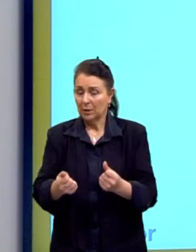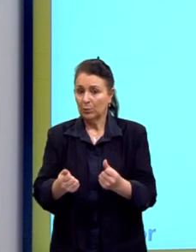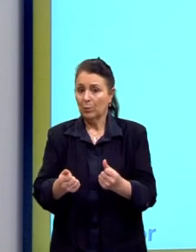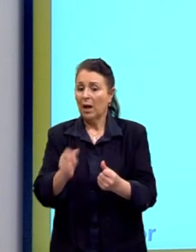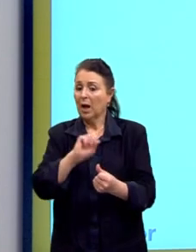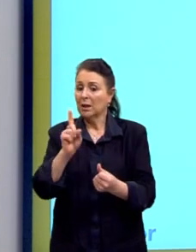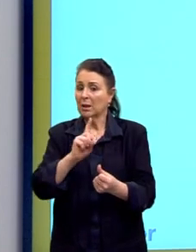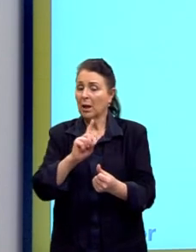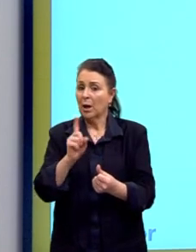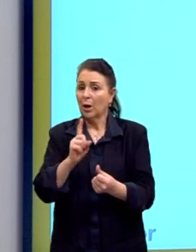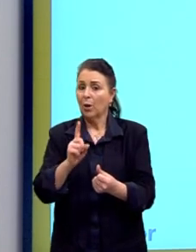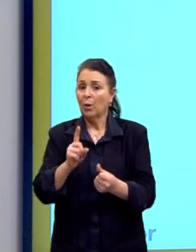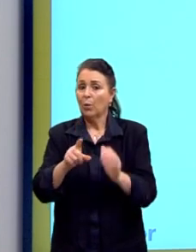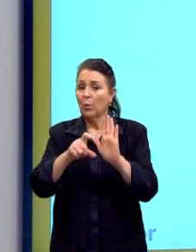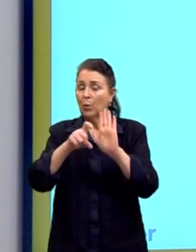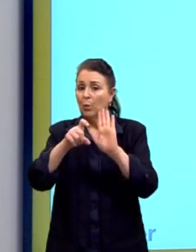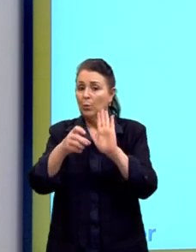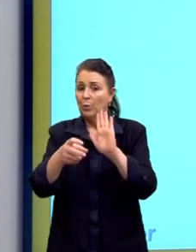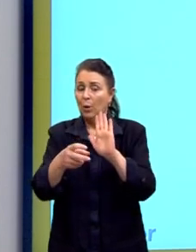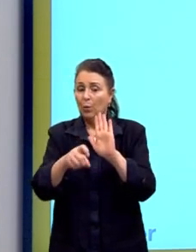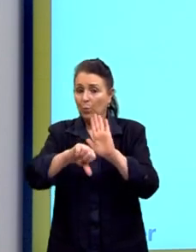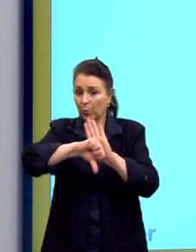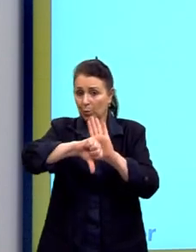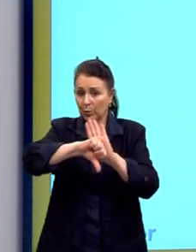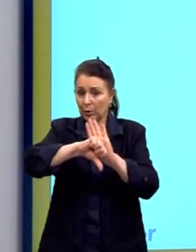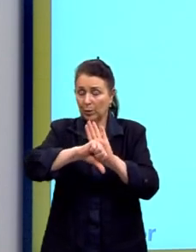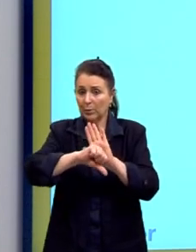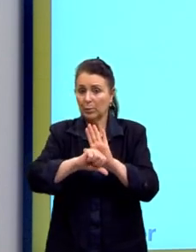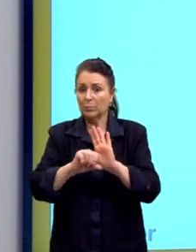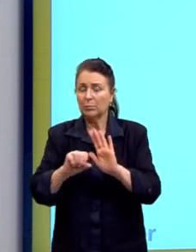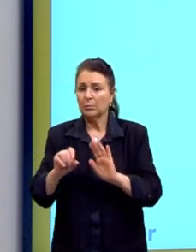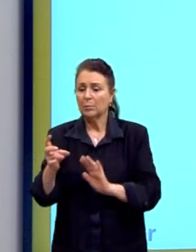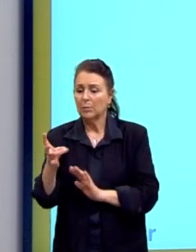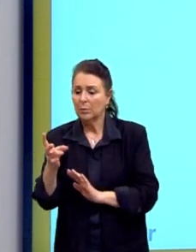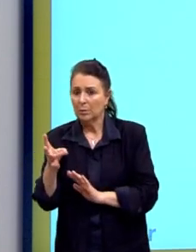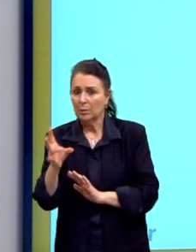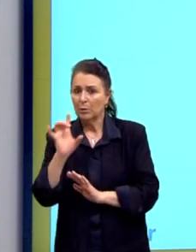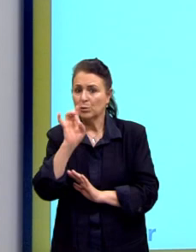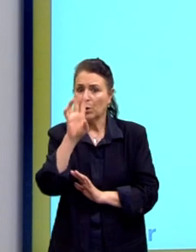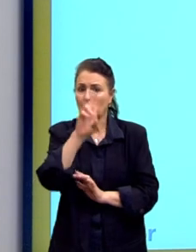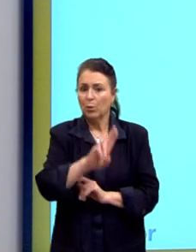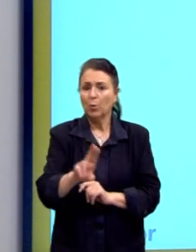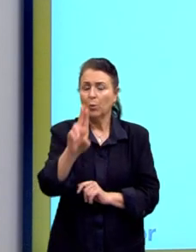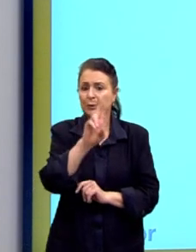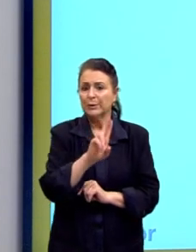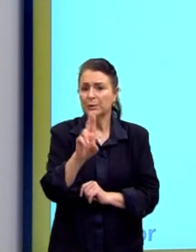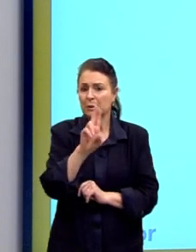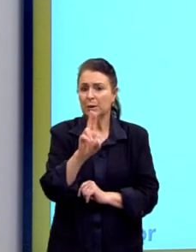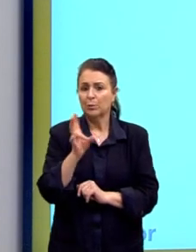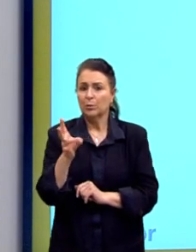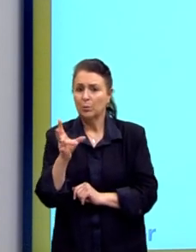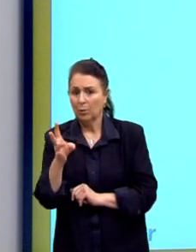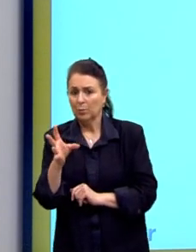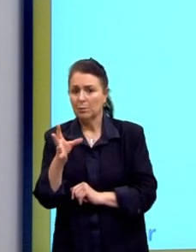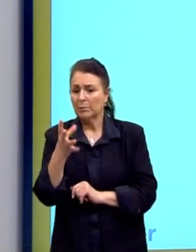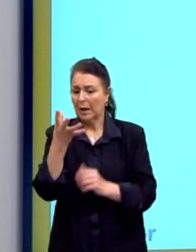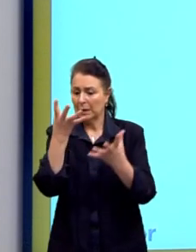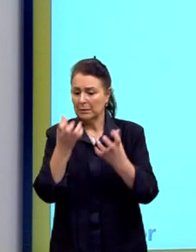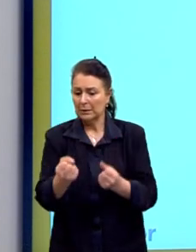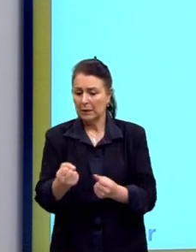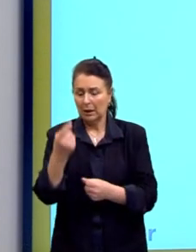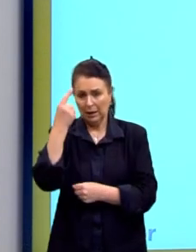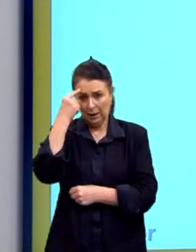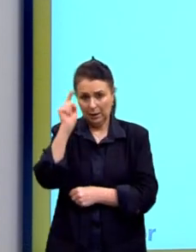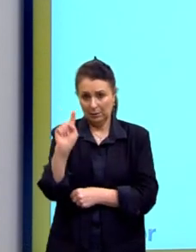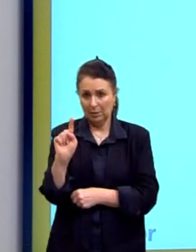E aí já ouve, a pessoa que ouve a frase responde, só sendo um usuário de drogas para ser a favor dessa ideia. Só que